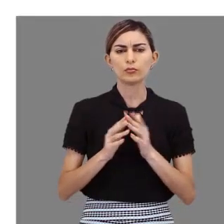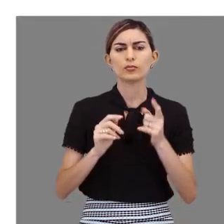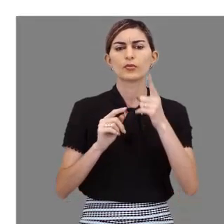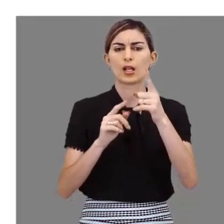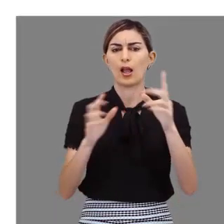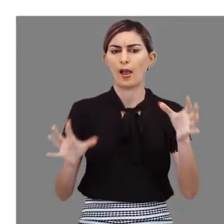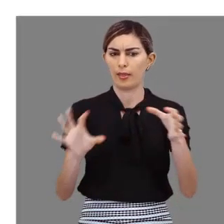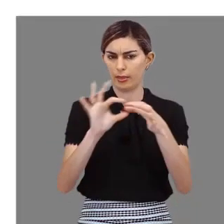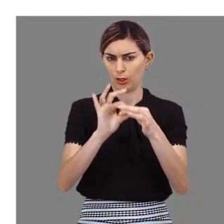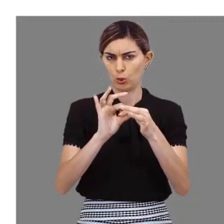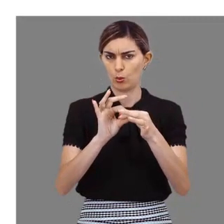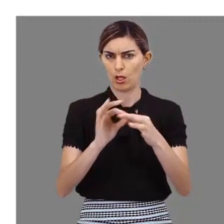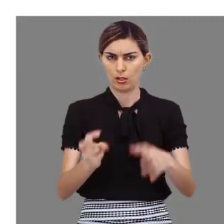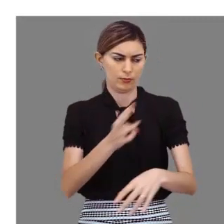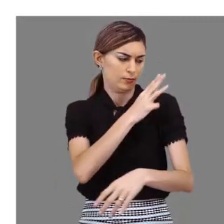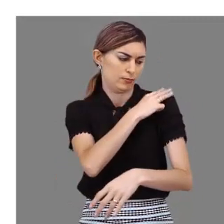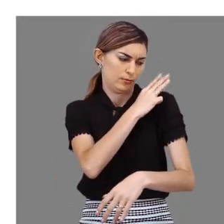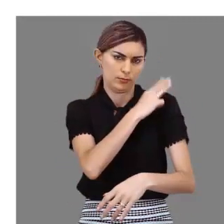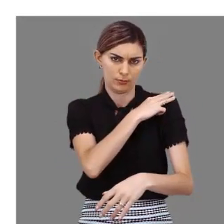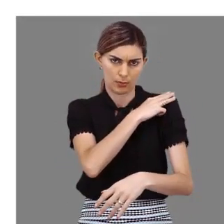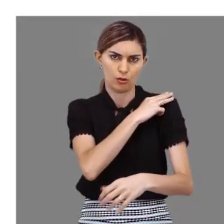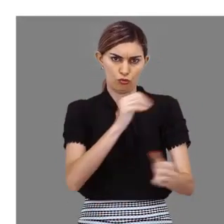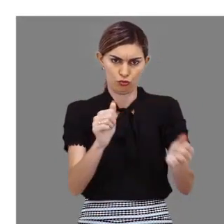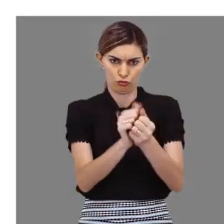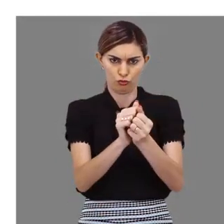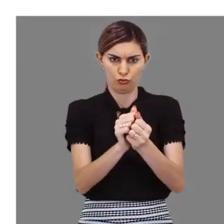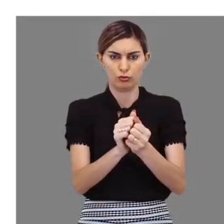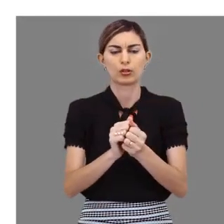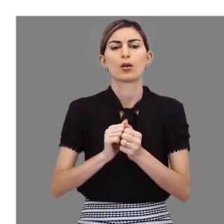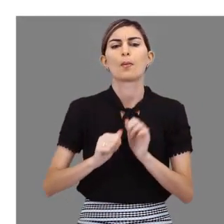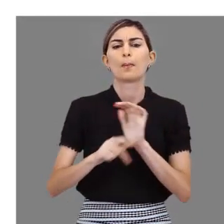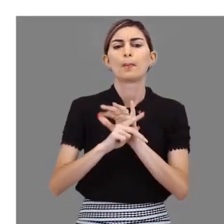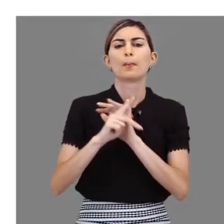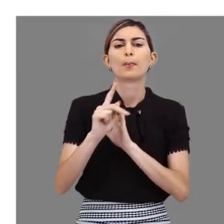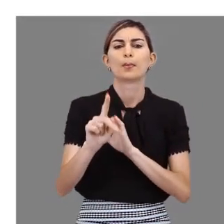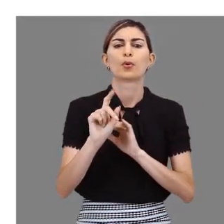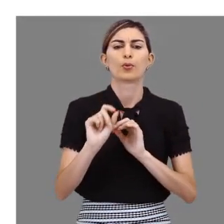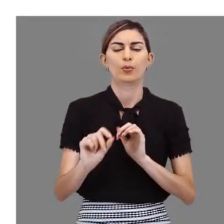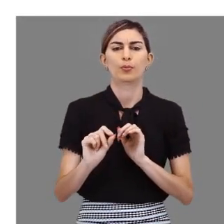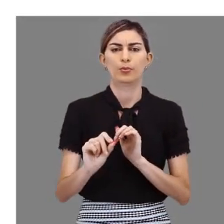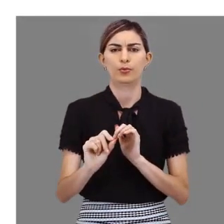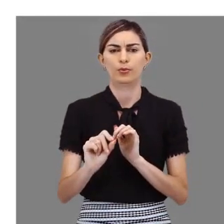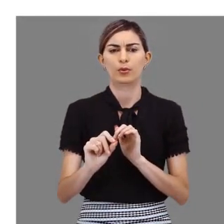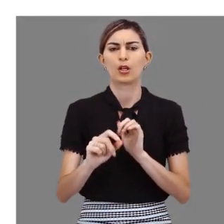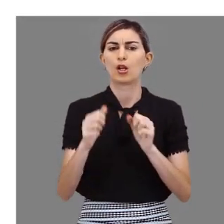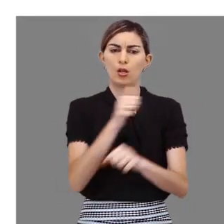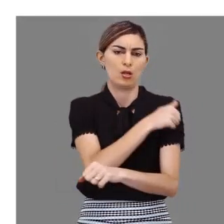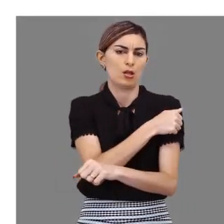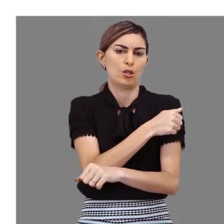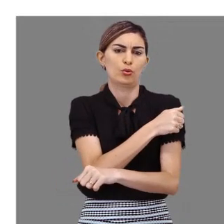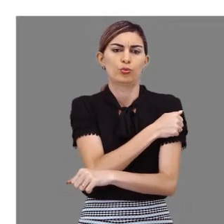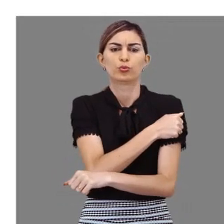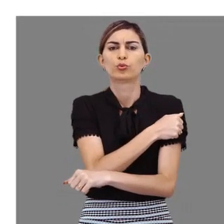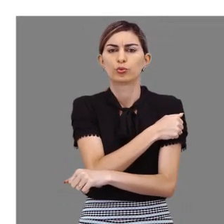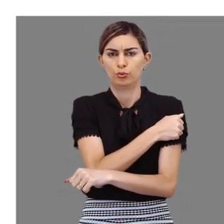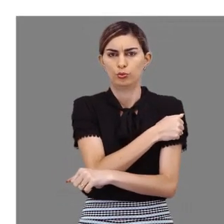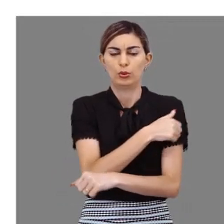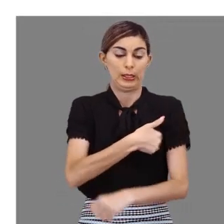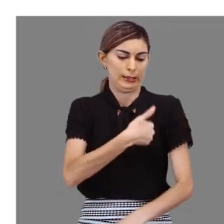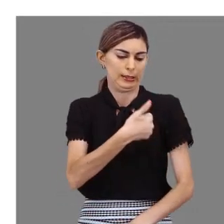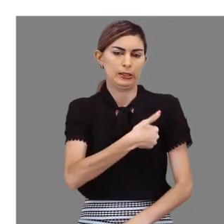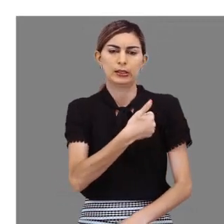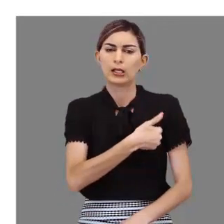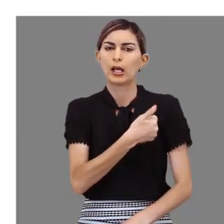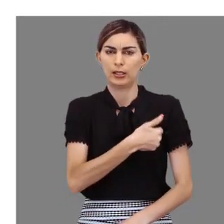Articulada com o ensino médio, são destinados para estudantes em idade